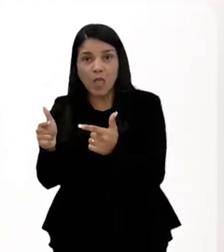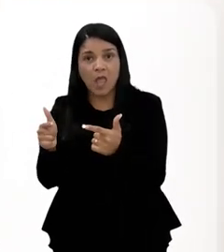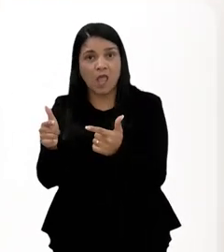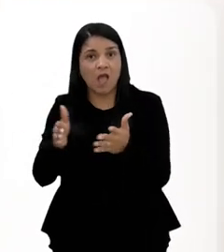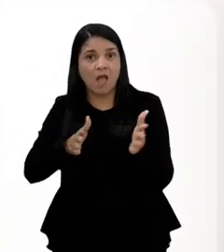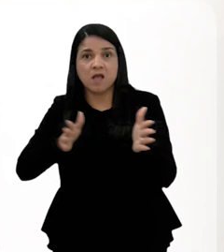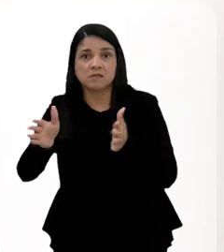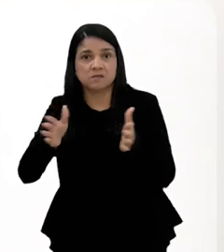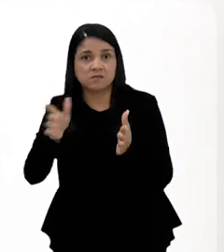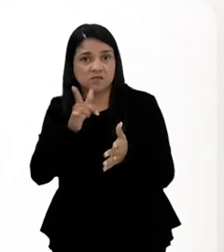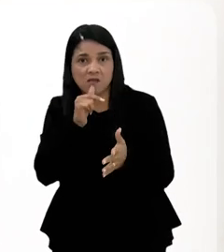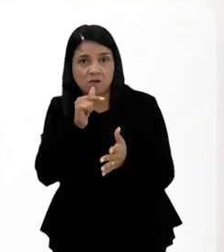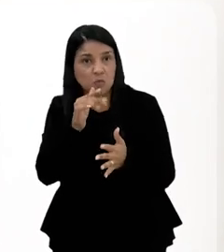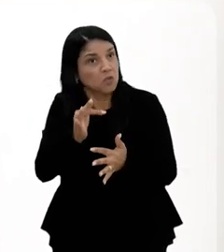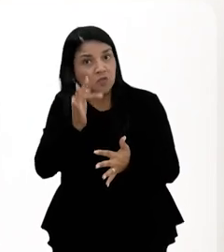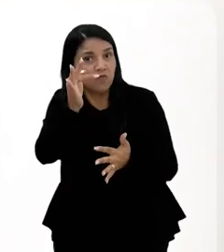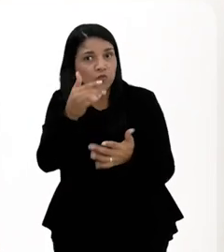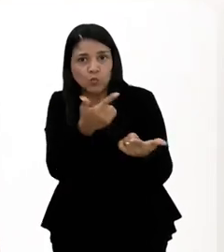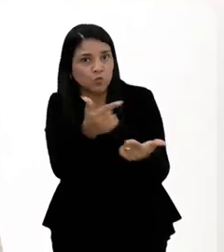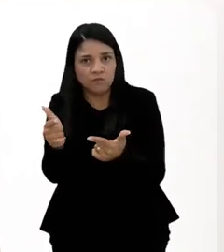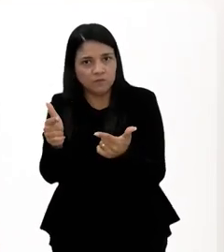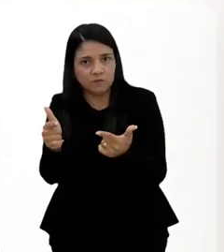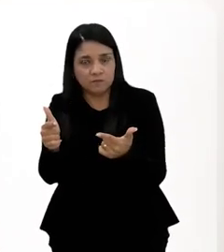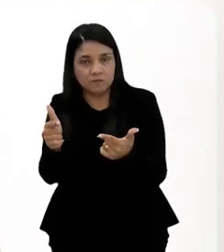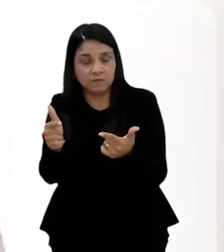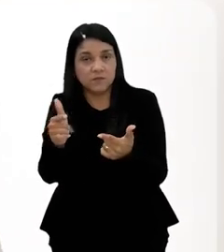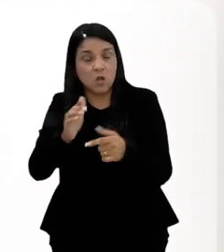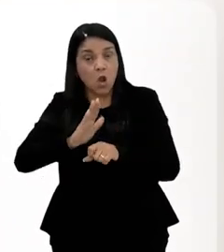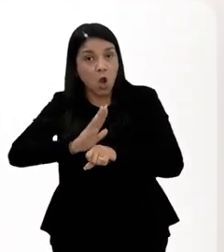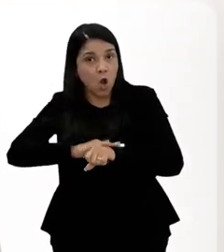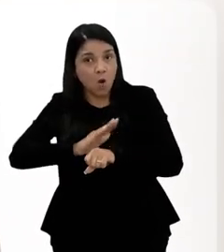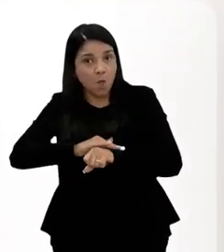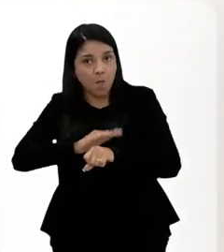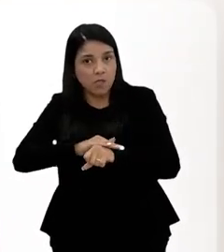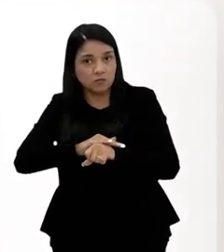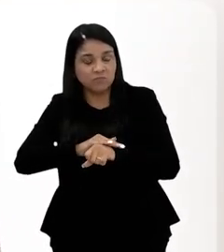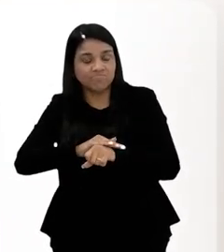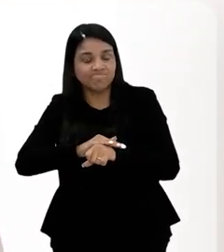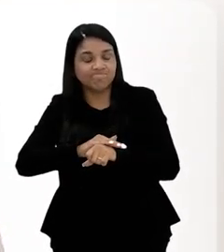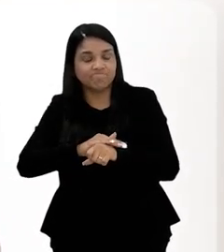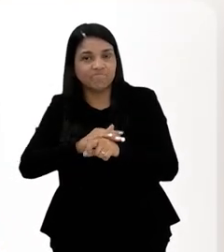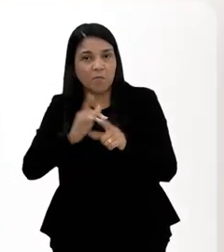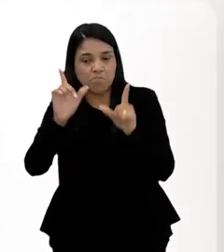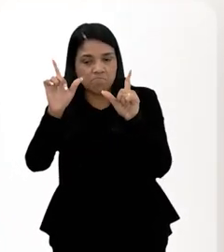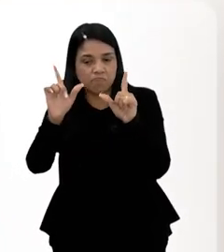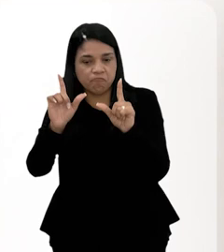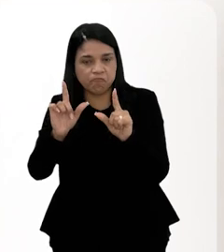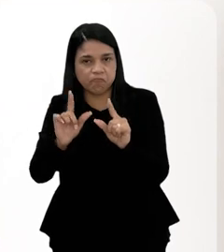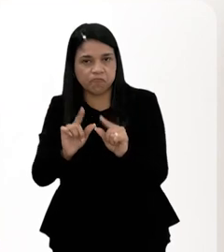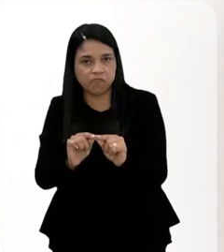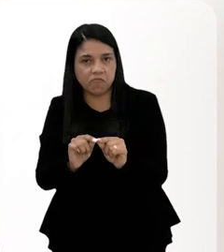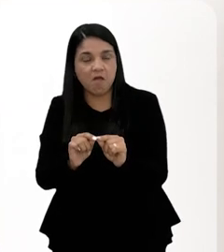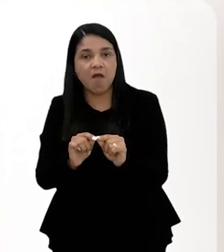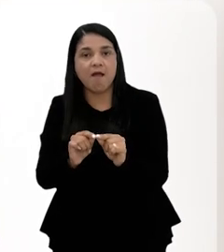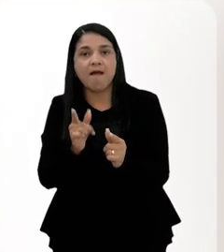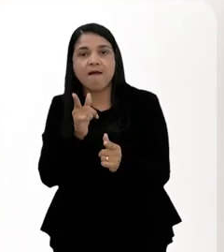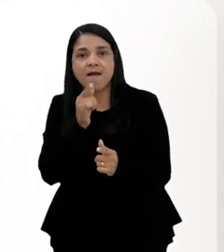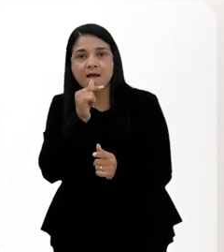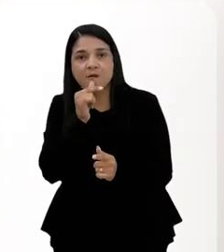não terão acesso a essa água. Em algum momento, elas não terão acesso a